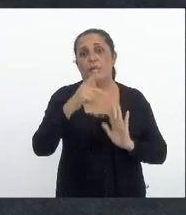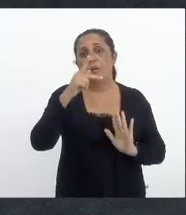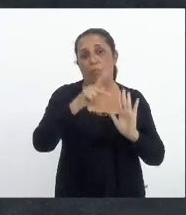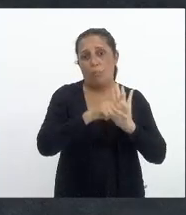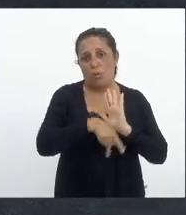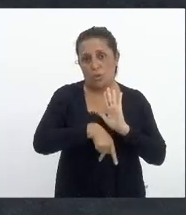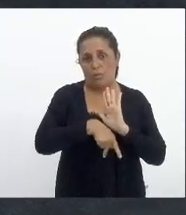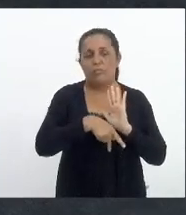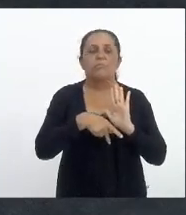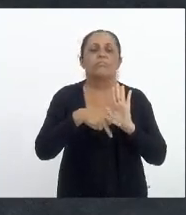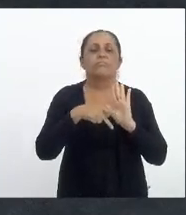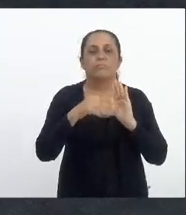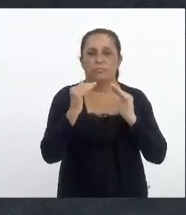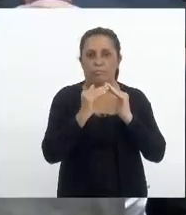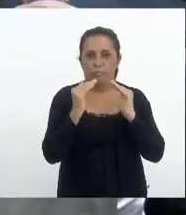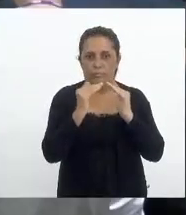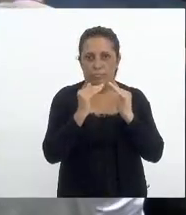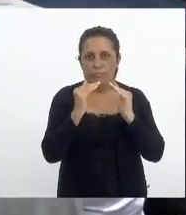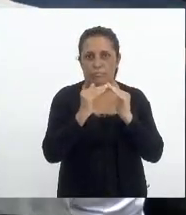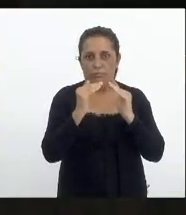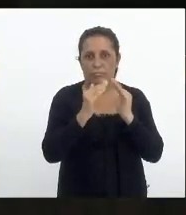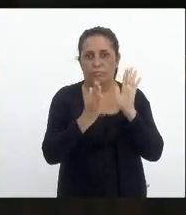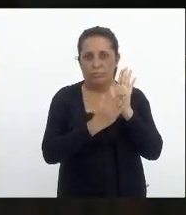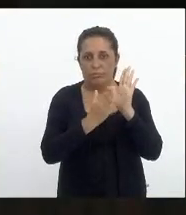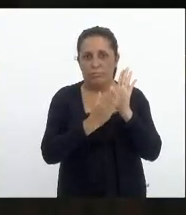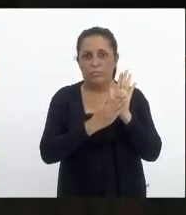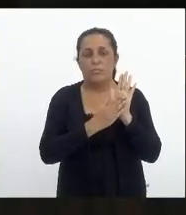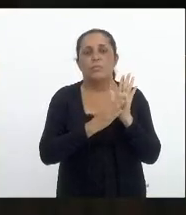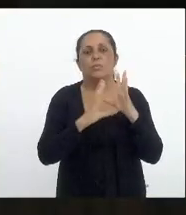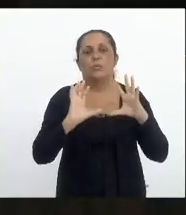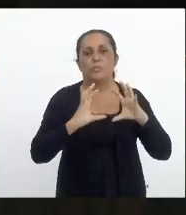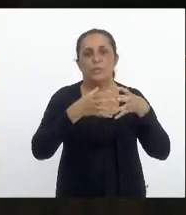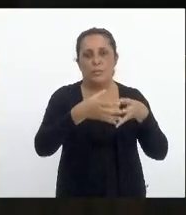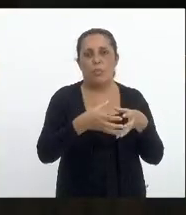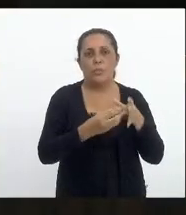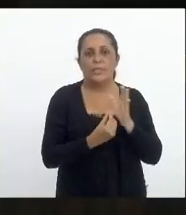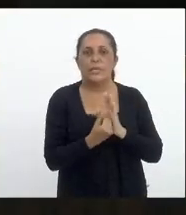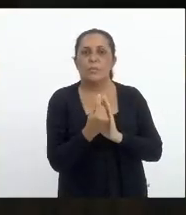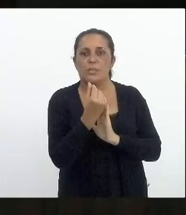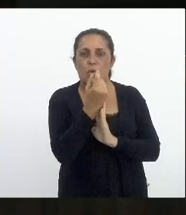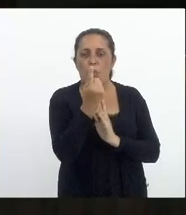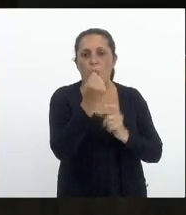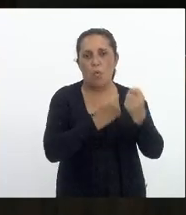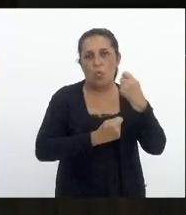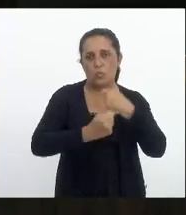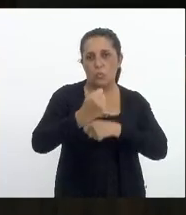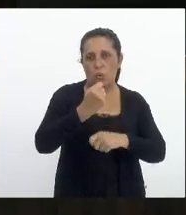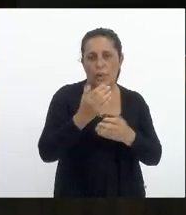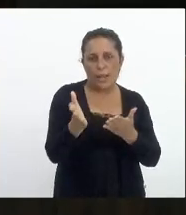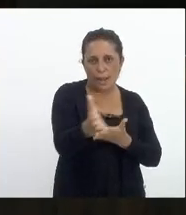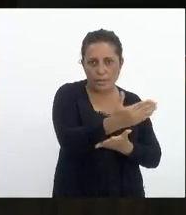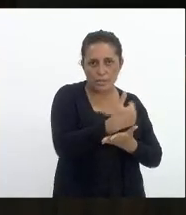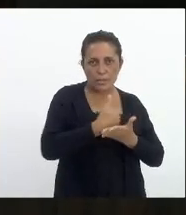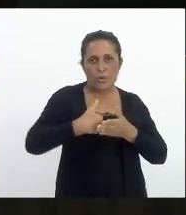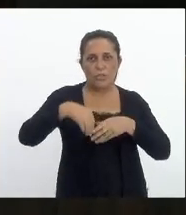é favorável pela comissão de tributação controle de arrecadação estadual e de fiscalização dos tributos estaduais